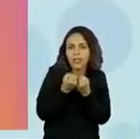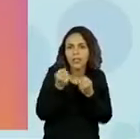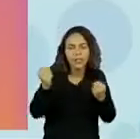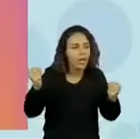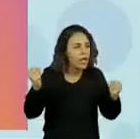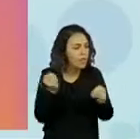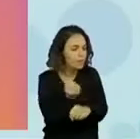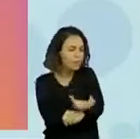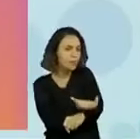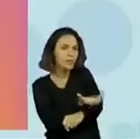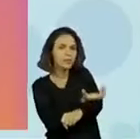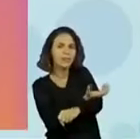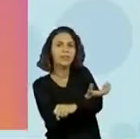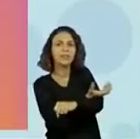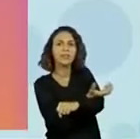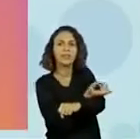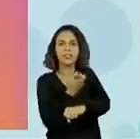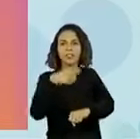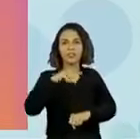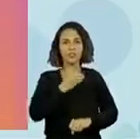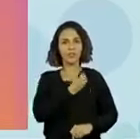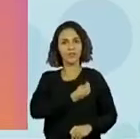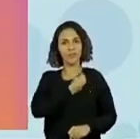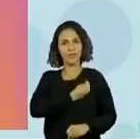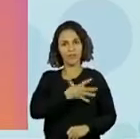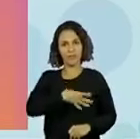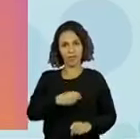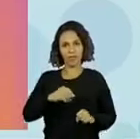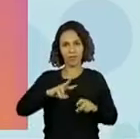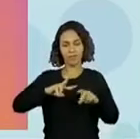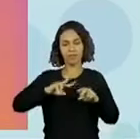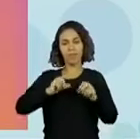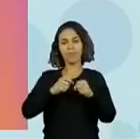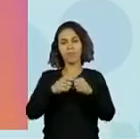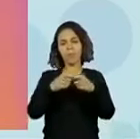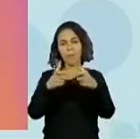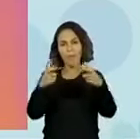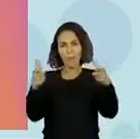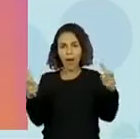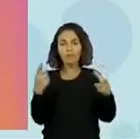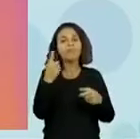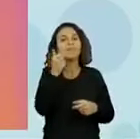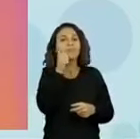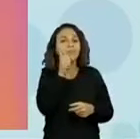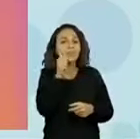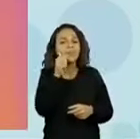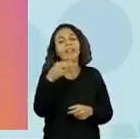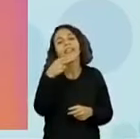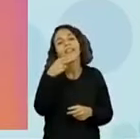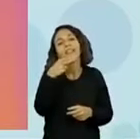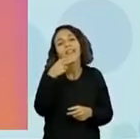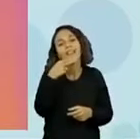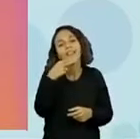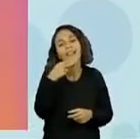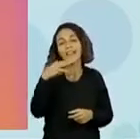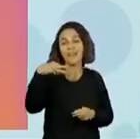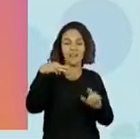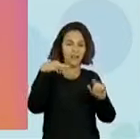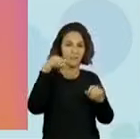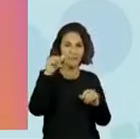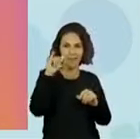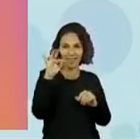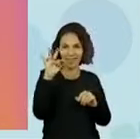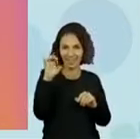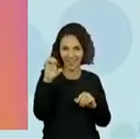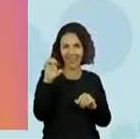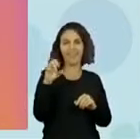emocionante. Em nossas vidas tivemos filhas e uma delas nos deu uma menina. minha neta querida, a Maitê, essa que coloco o